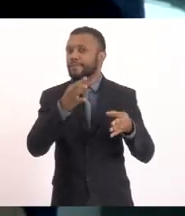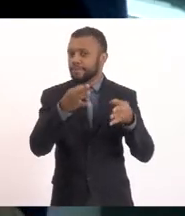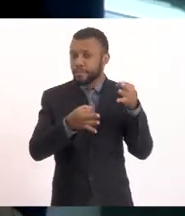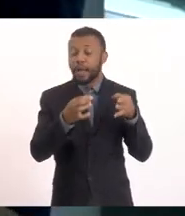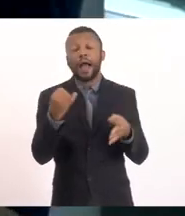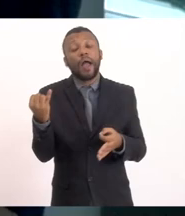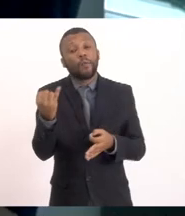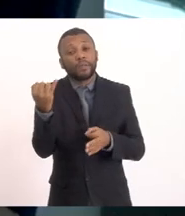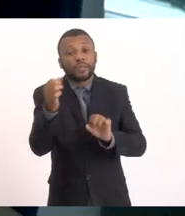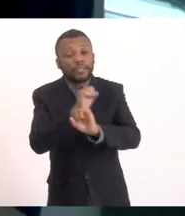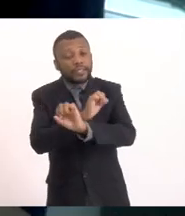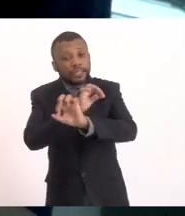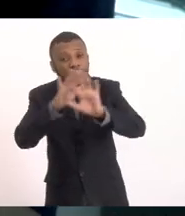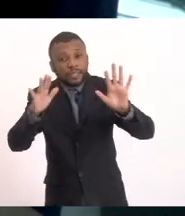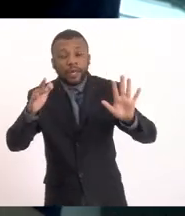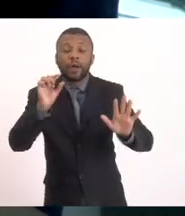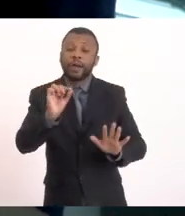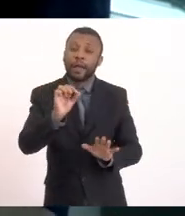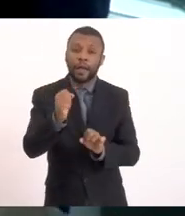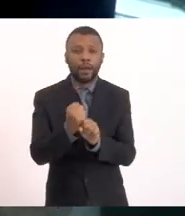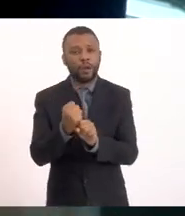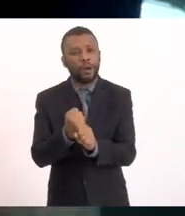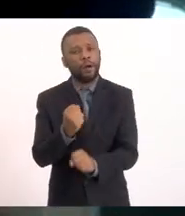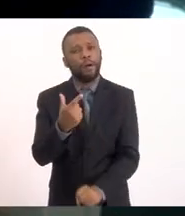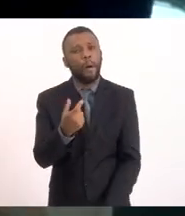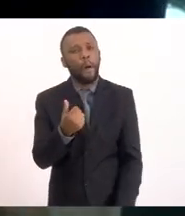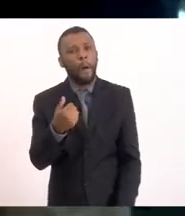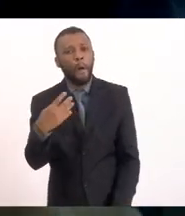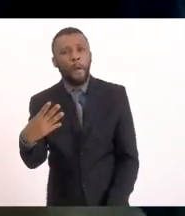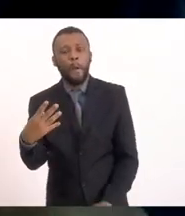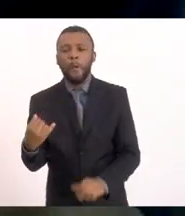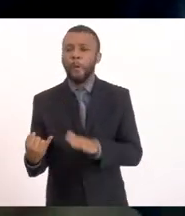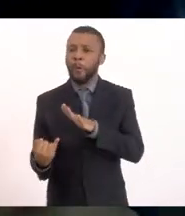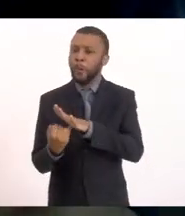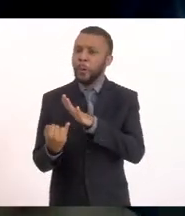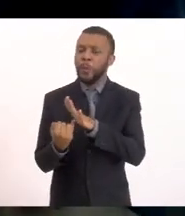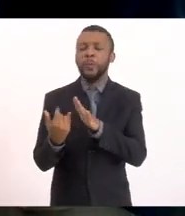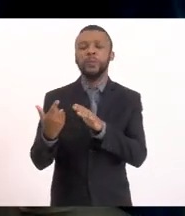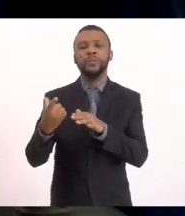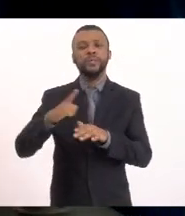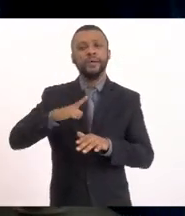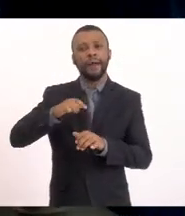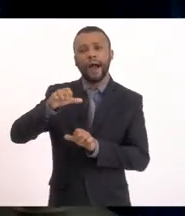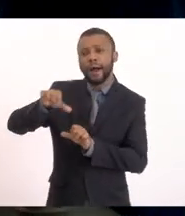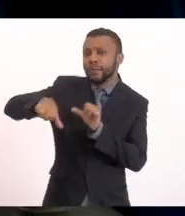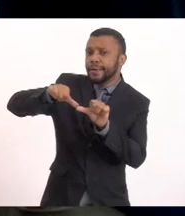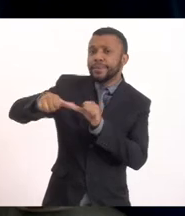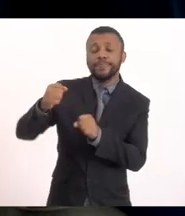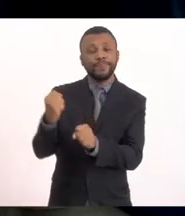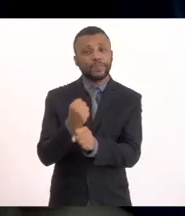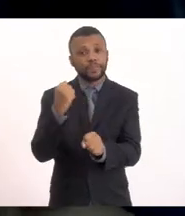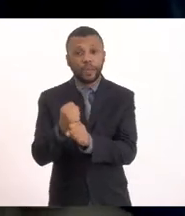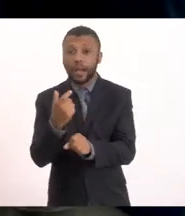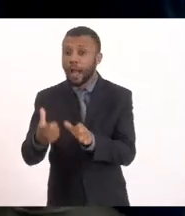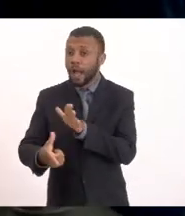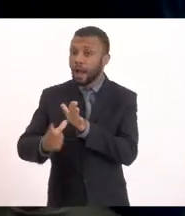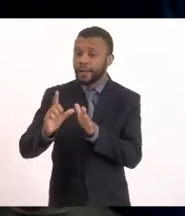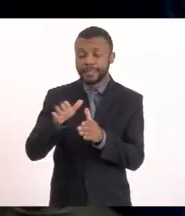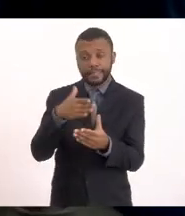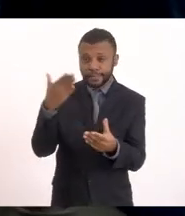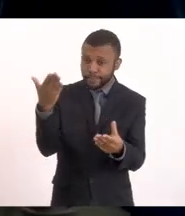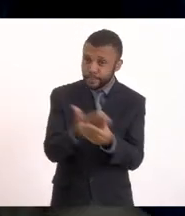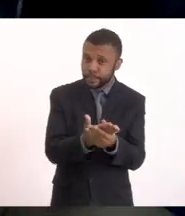salientar que em 2014 o EIA fez a paralisação da obra Antes mesmo dessa ação civil pública ter